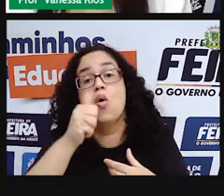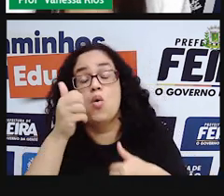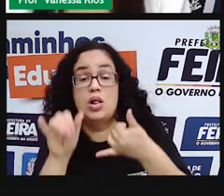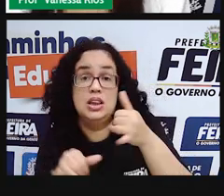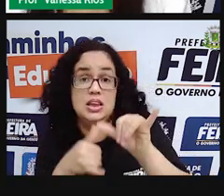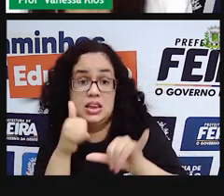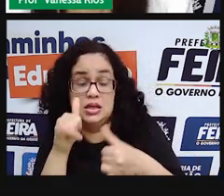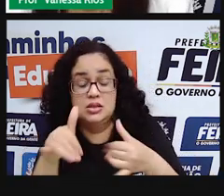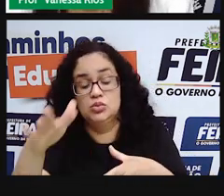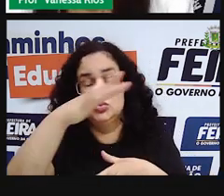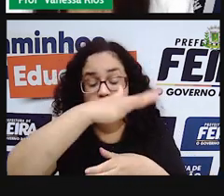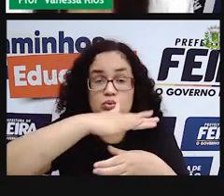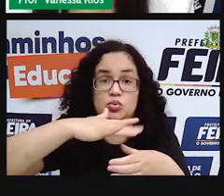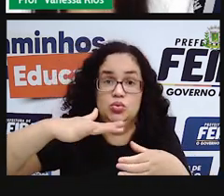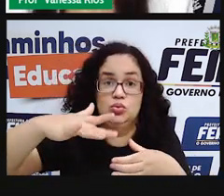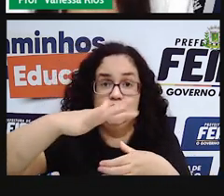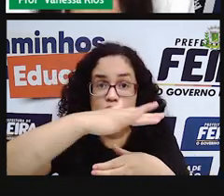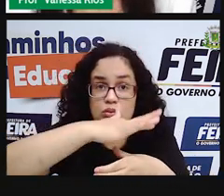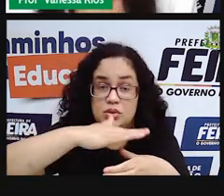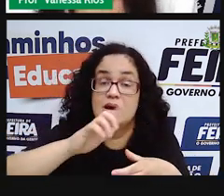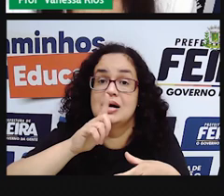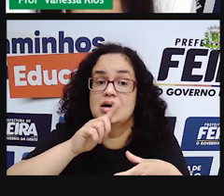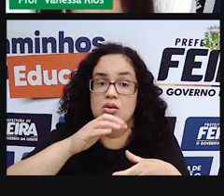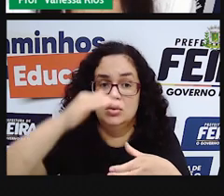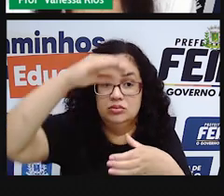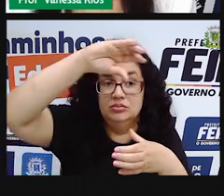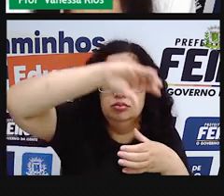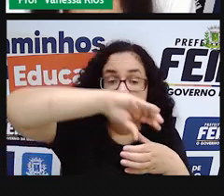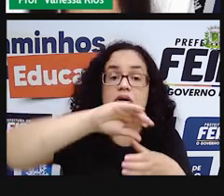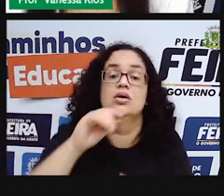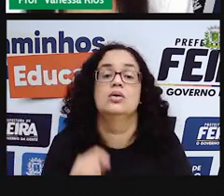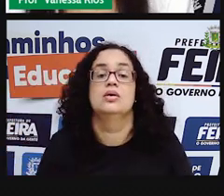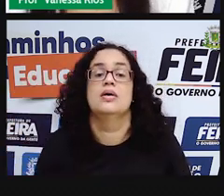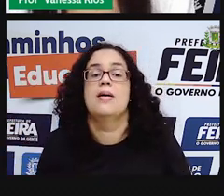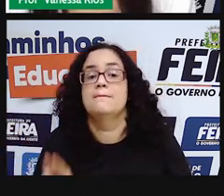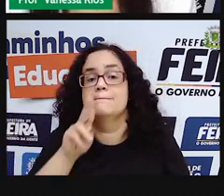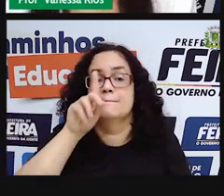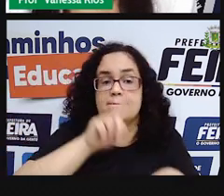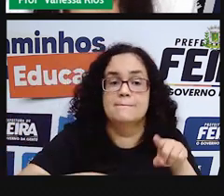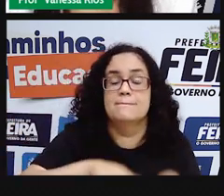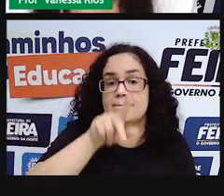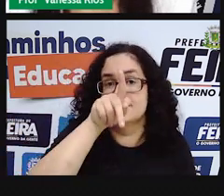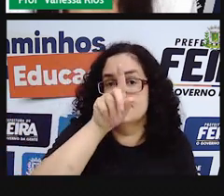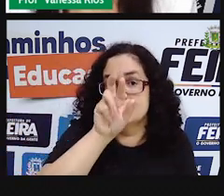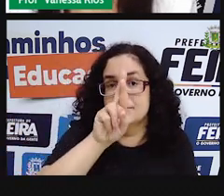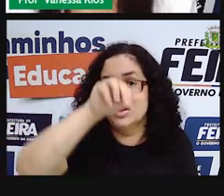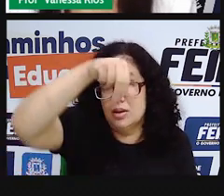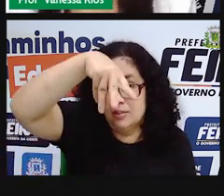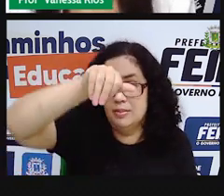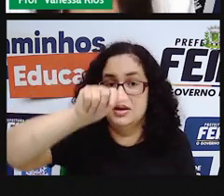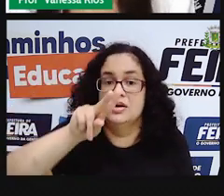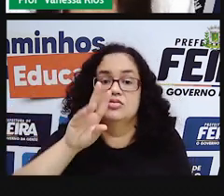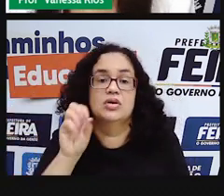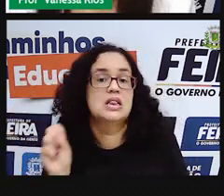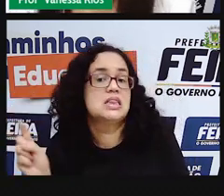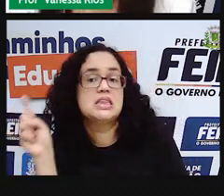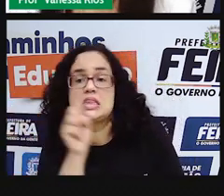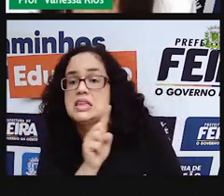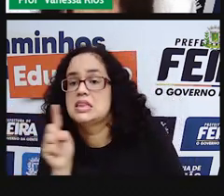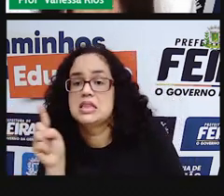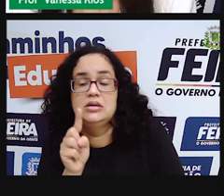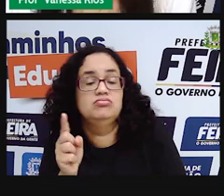atravesse, passe por ele, a gente diz que esse material é permeável. Quando ele não